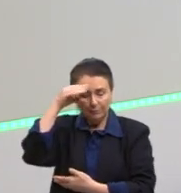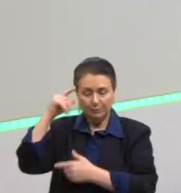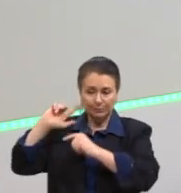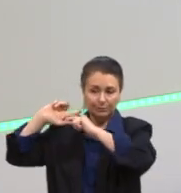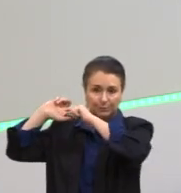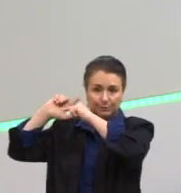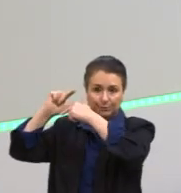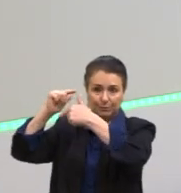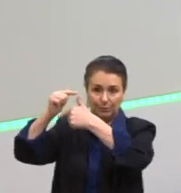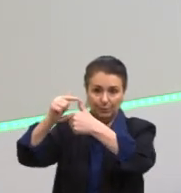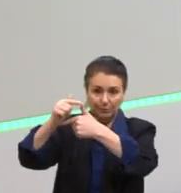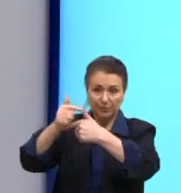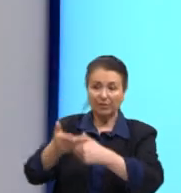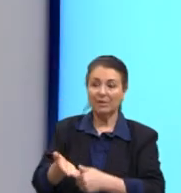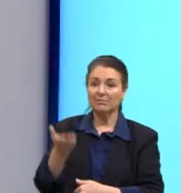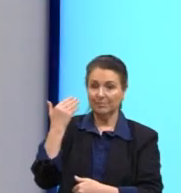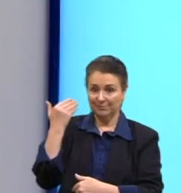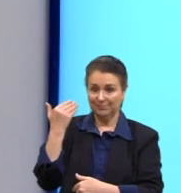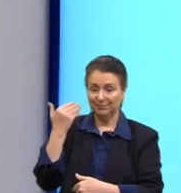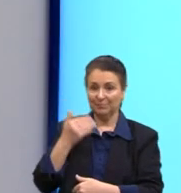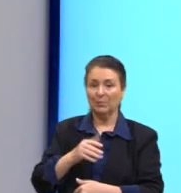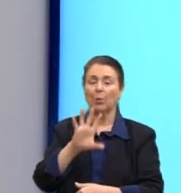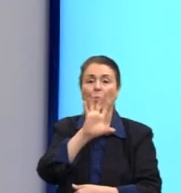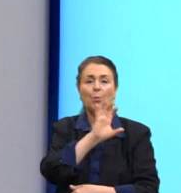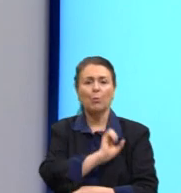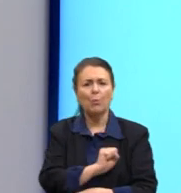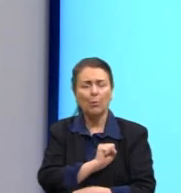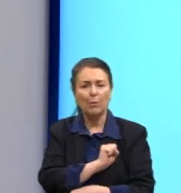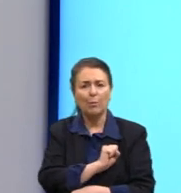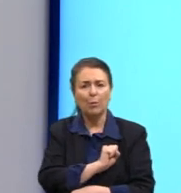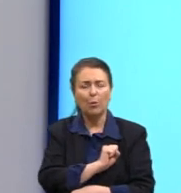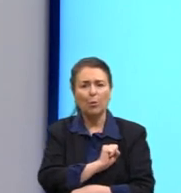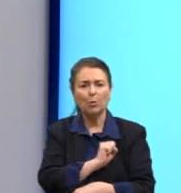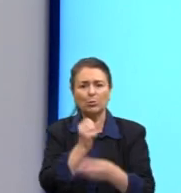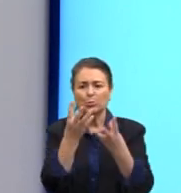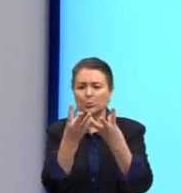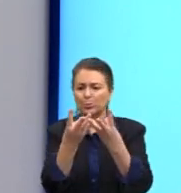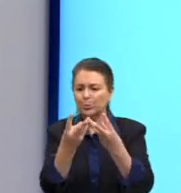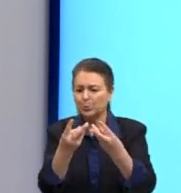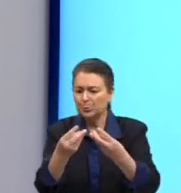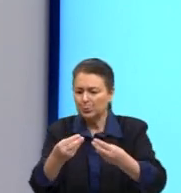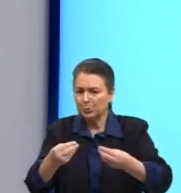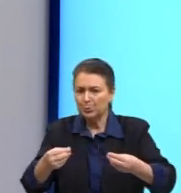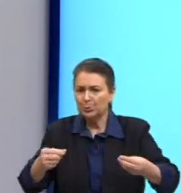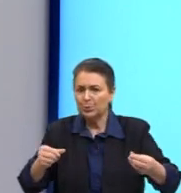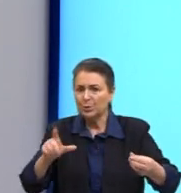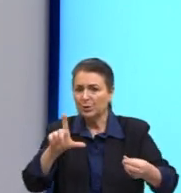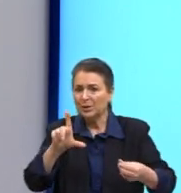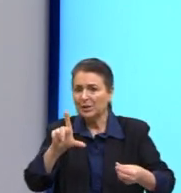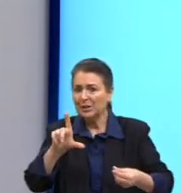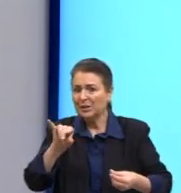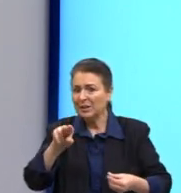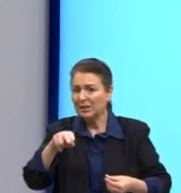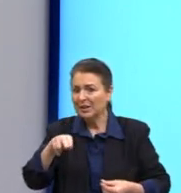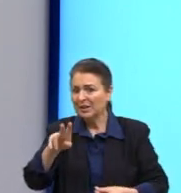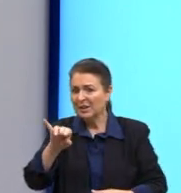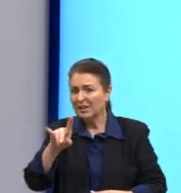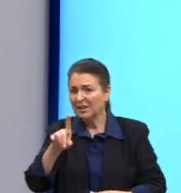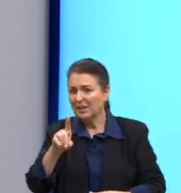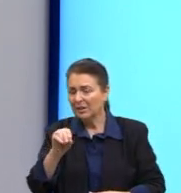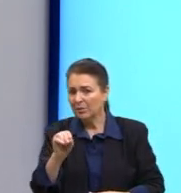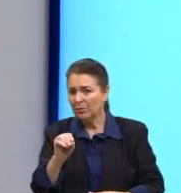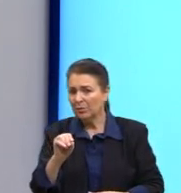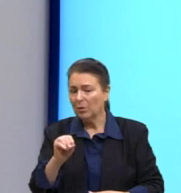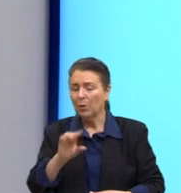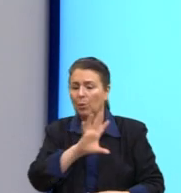modernidade. Olha só ali. O amor líquido. Até segundo aviso. O amor como um bem de